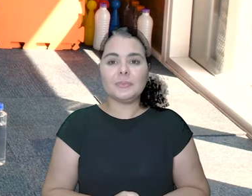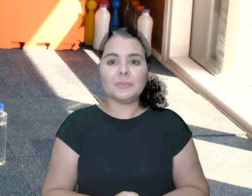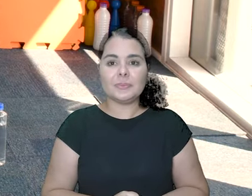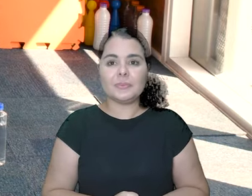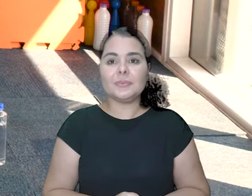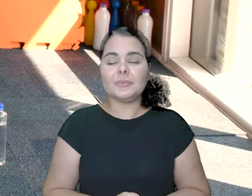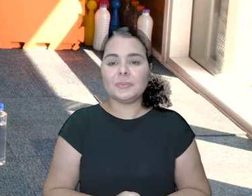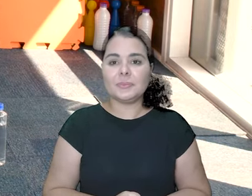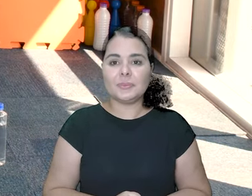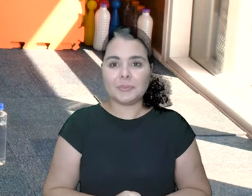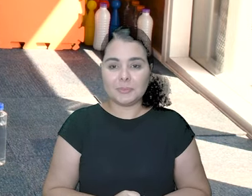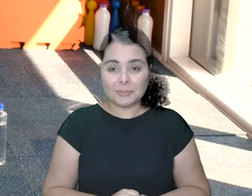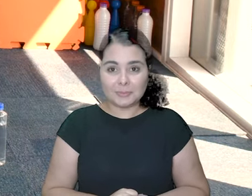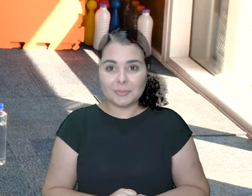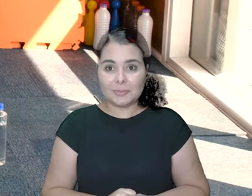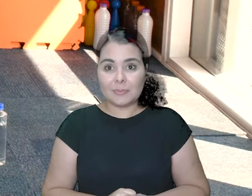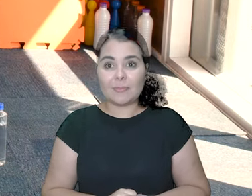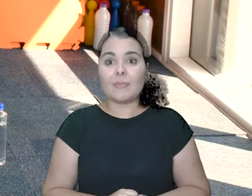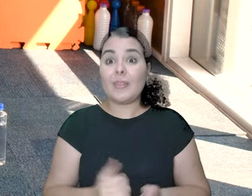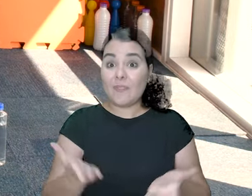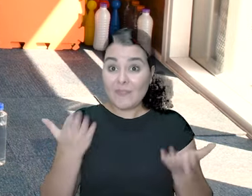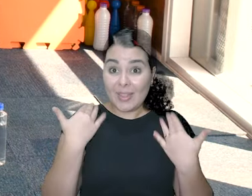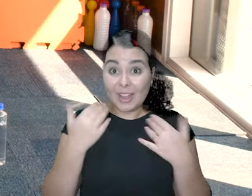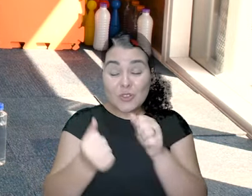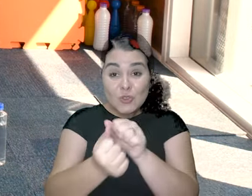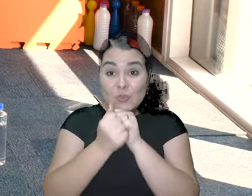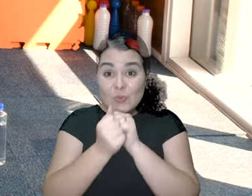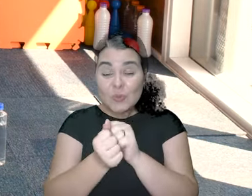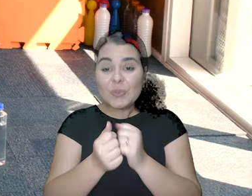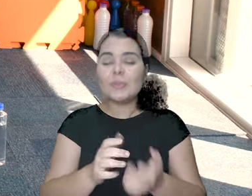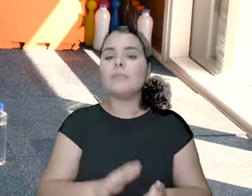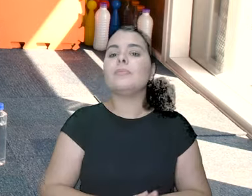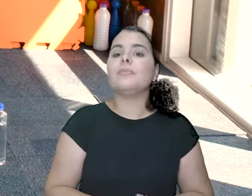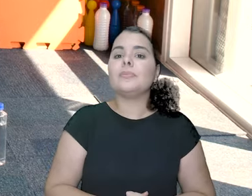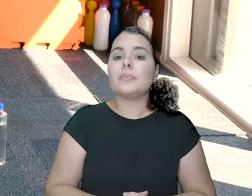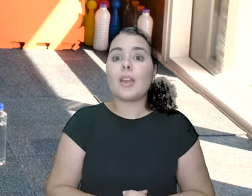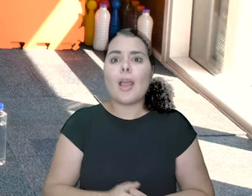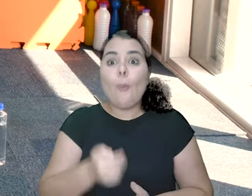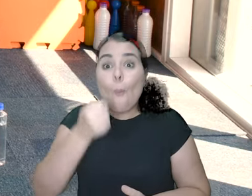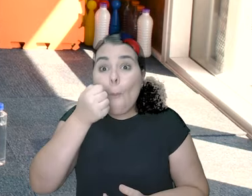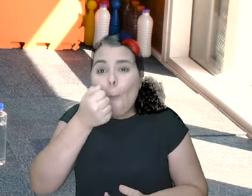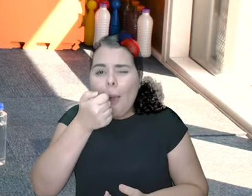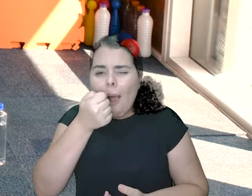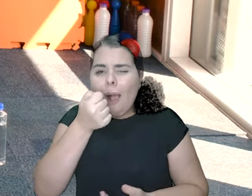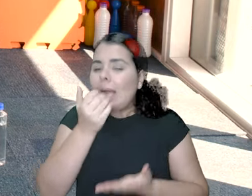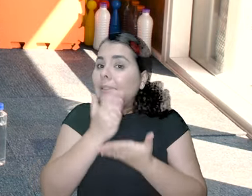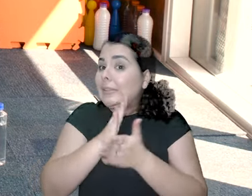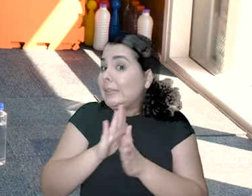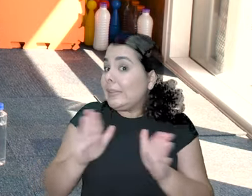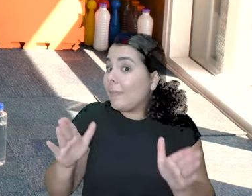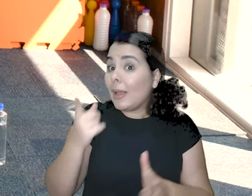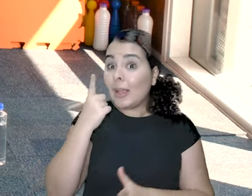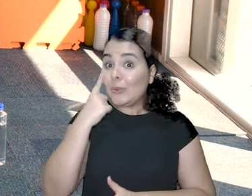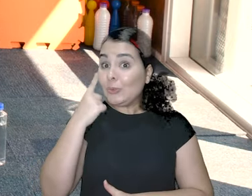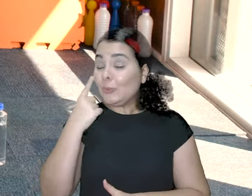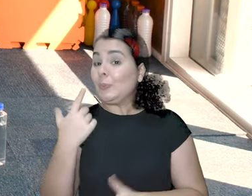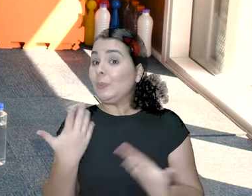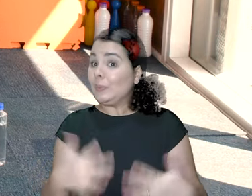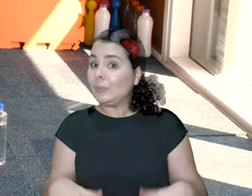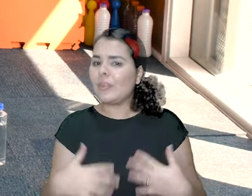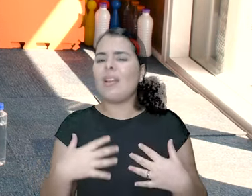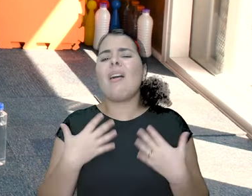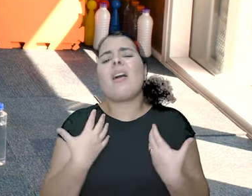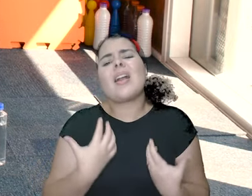Bora! Bora! Comigo. Próximo exercício. Tá chegando. chegando.